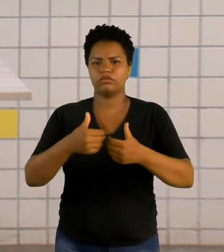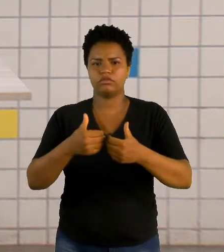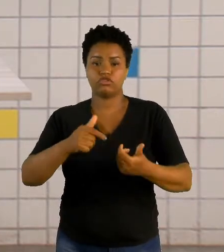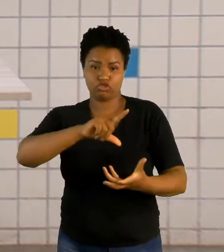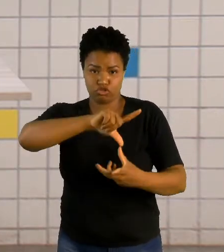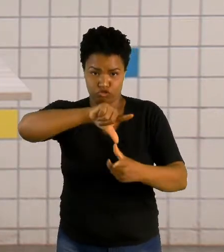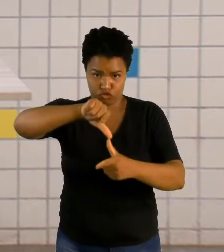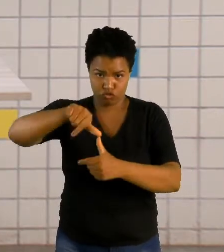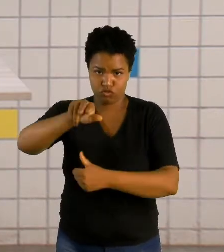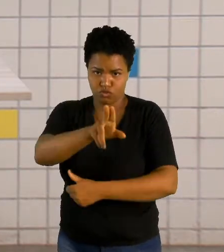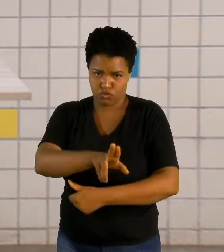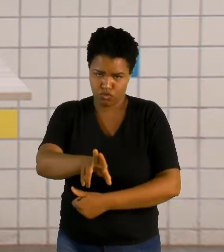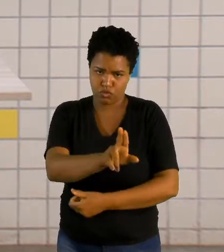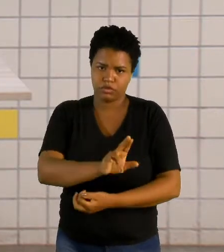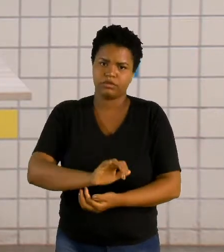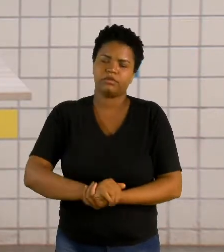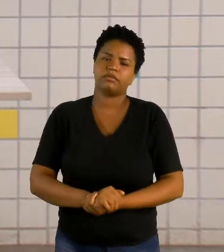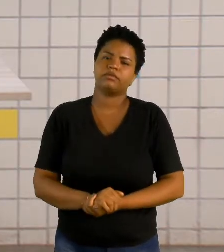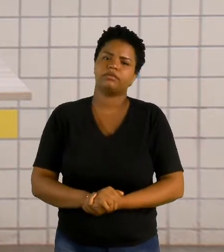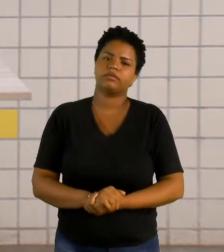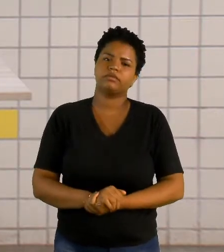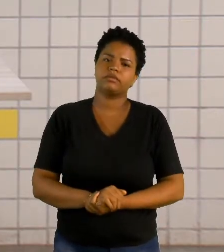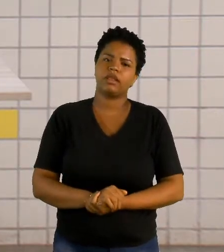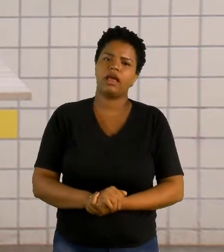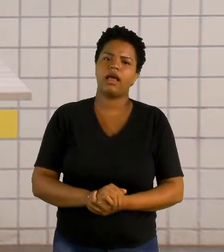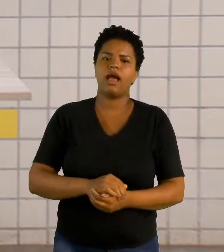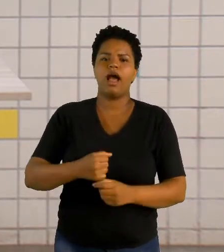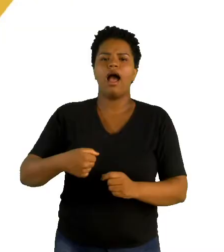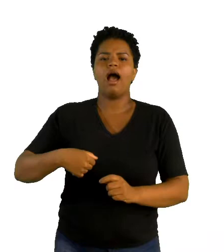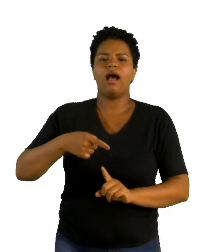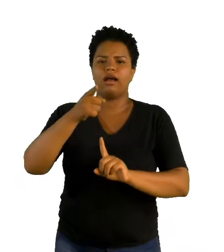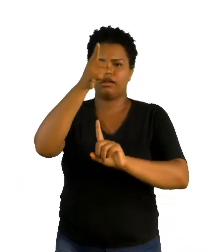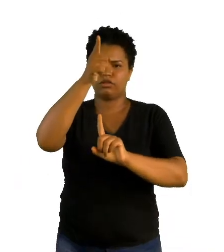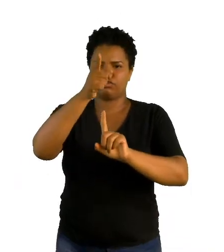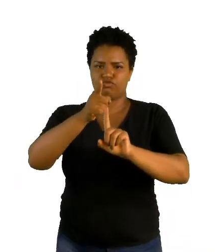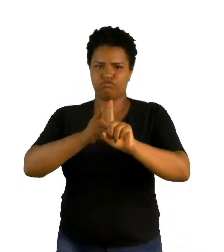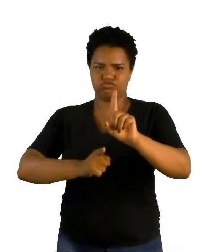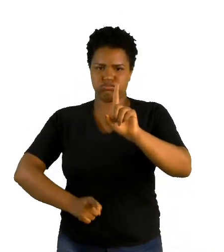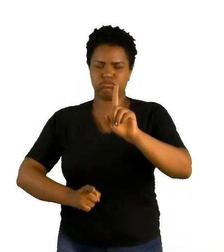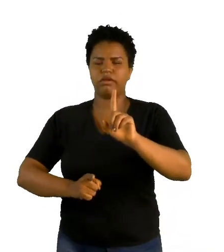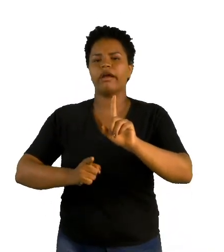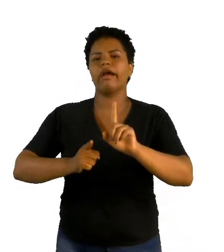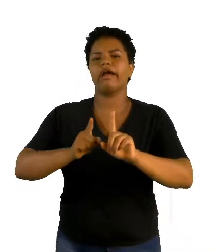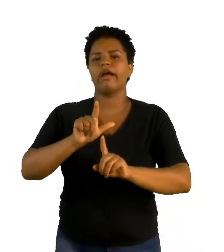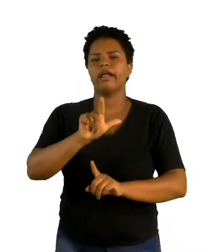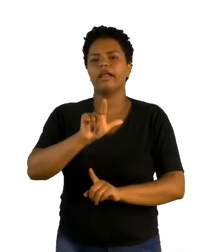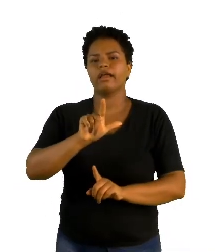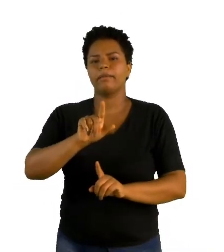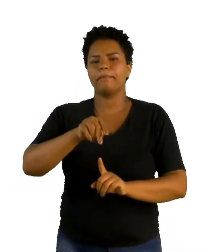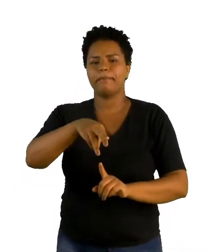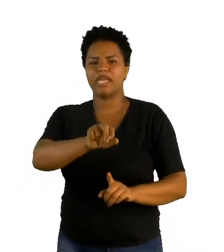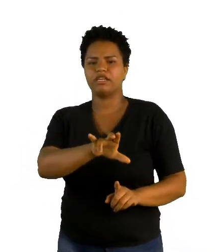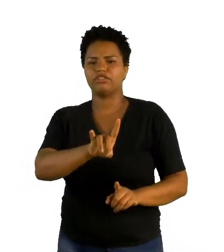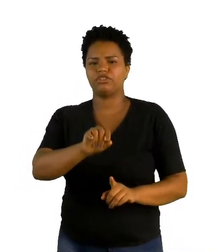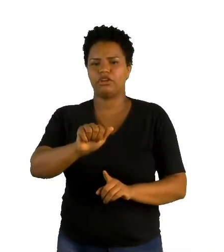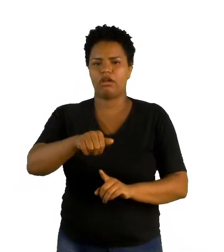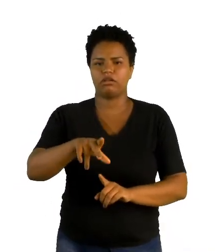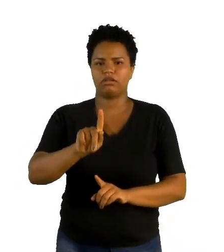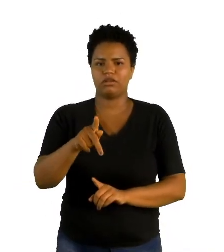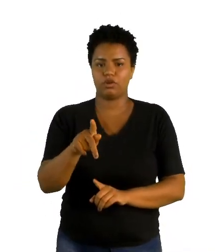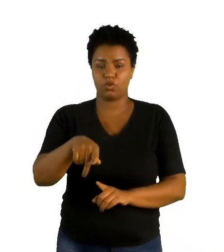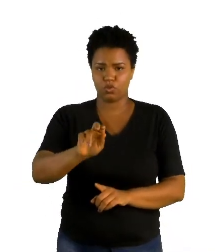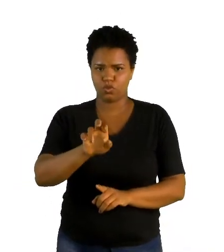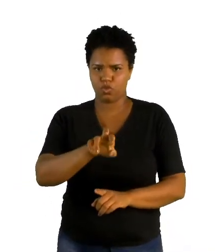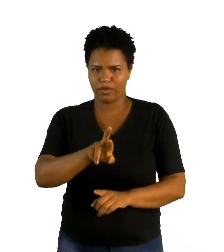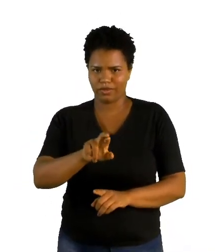utilizando a linha de Greenwich, né? O meridiano de Greenwich. Na nossa fotinho, eu vou